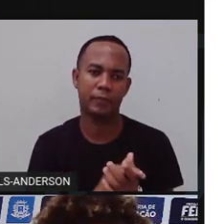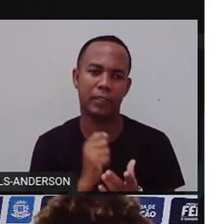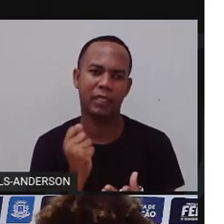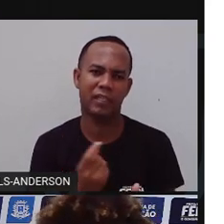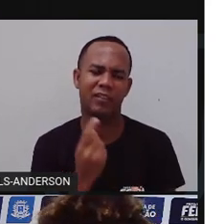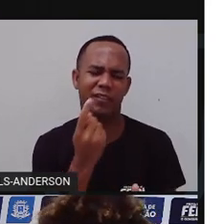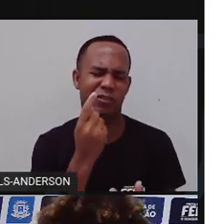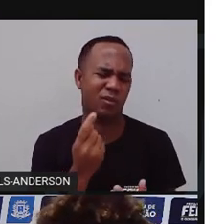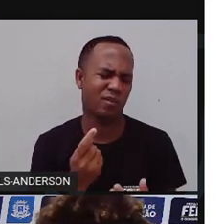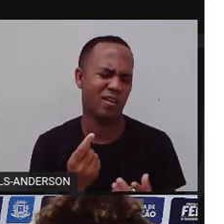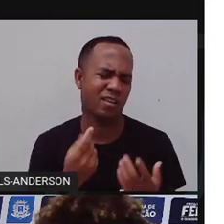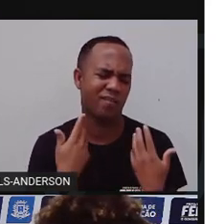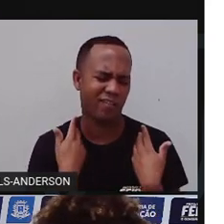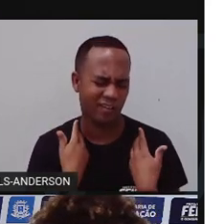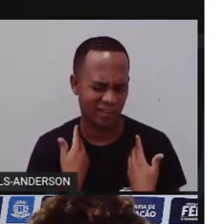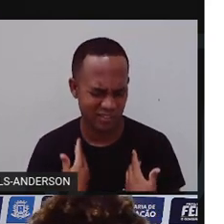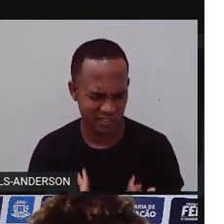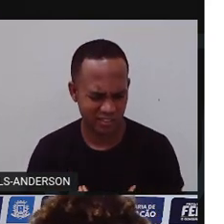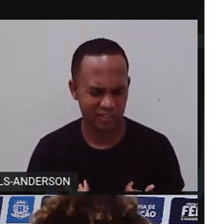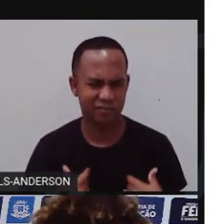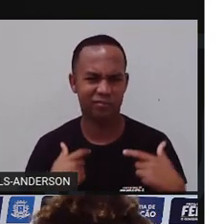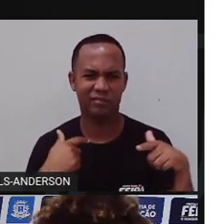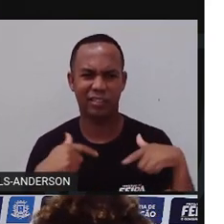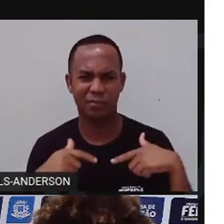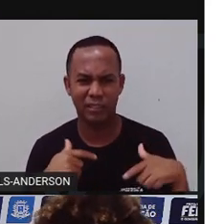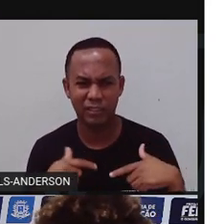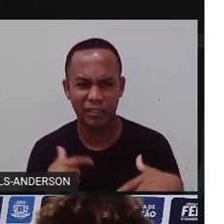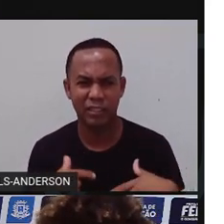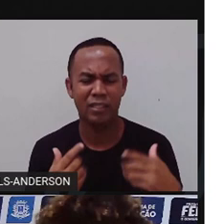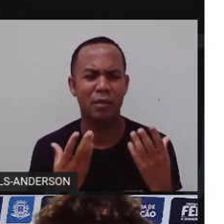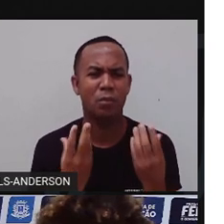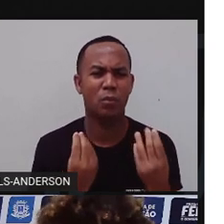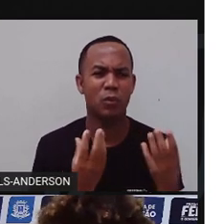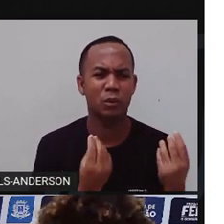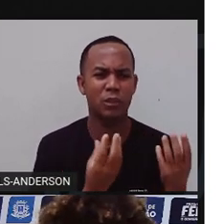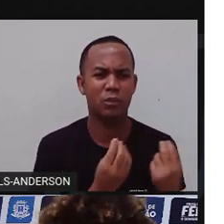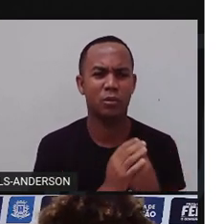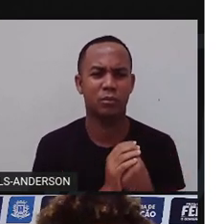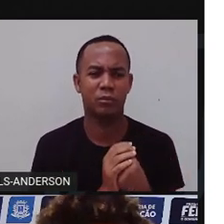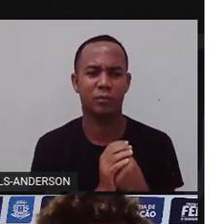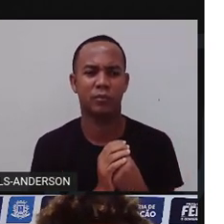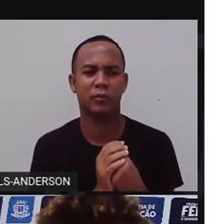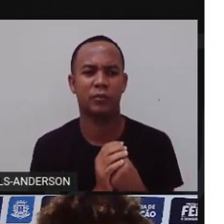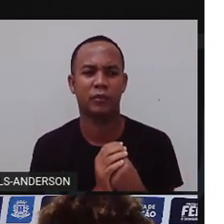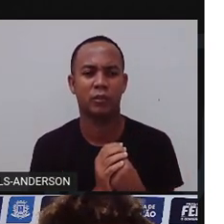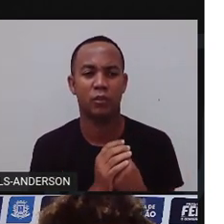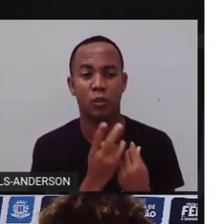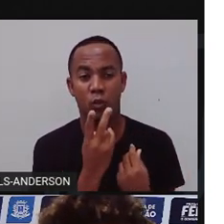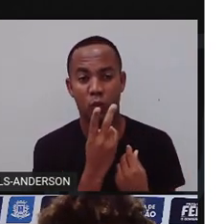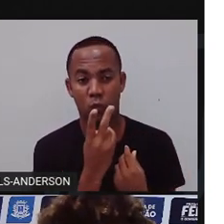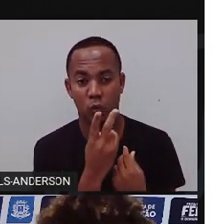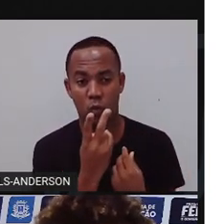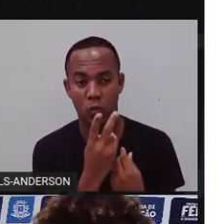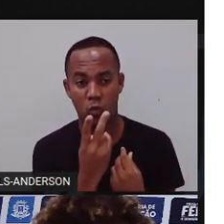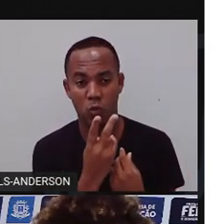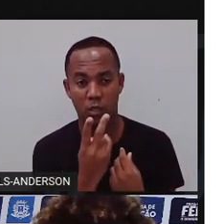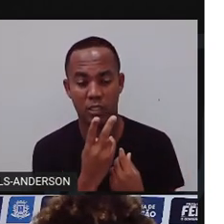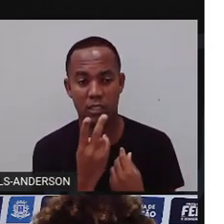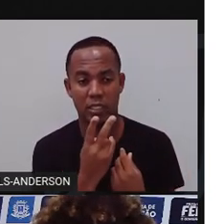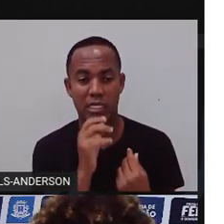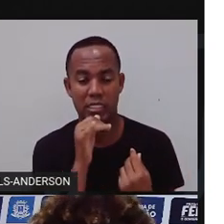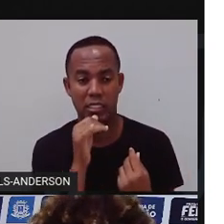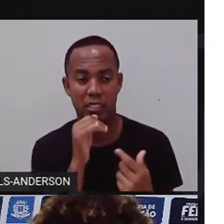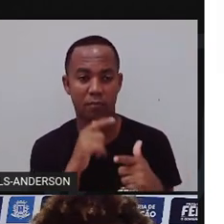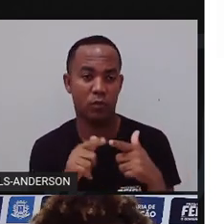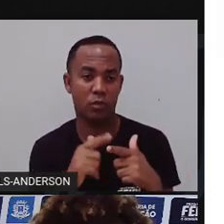estou cansada. Trabalhei muito. Então, eu vou separar aí, porque são duas situações. dei uma pausa. Sempre que eu der uma